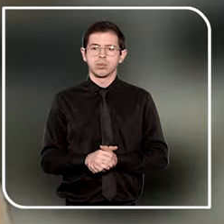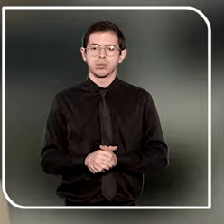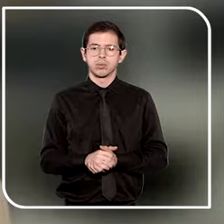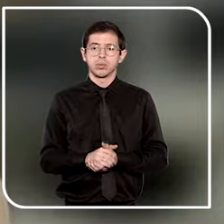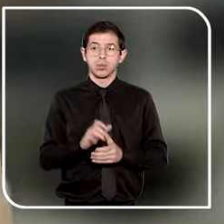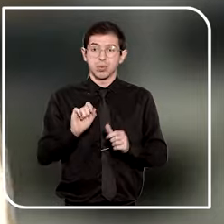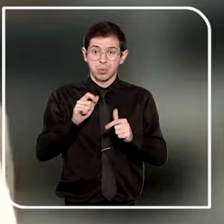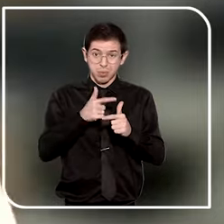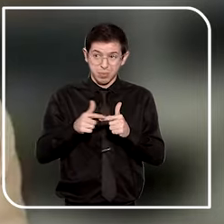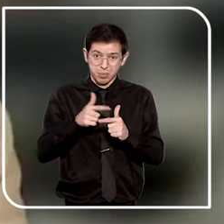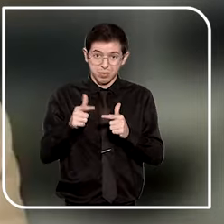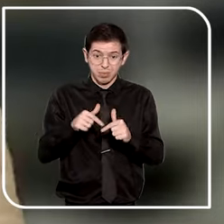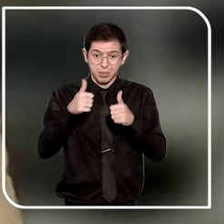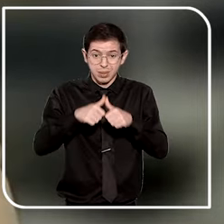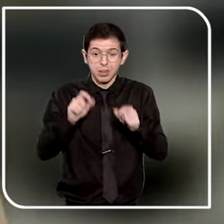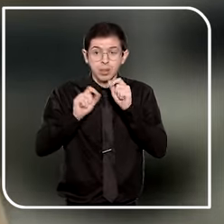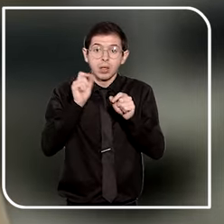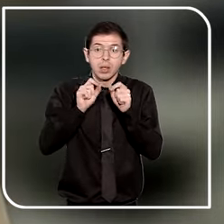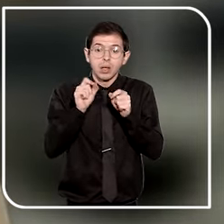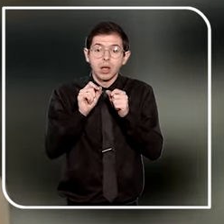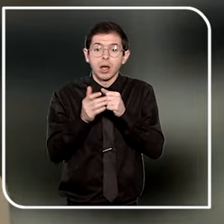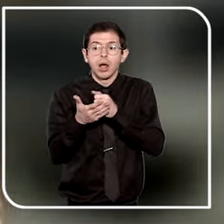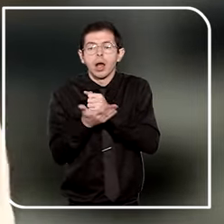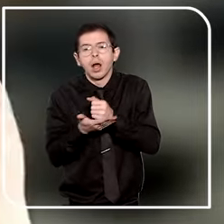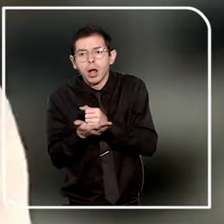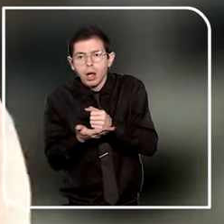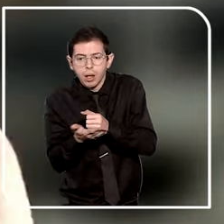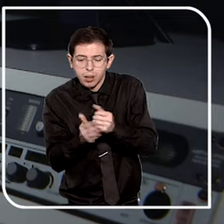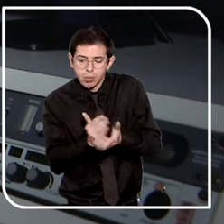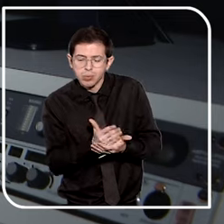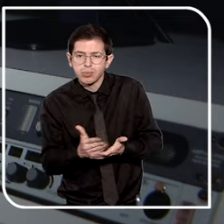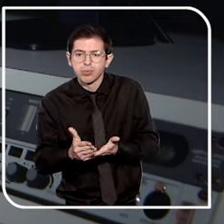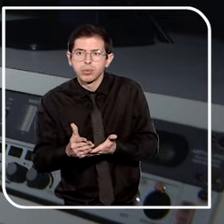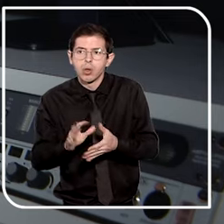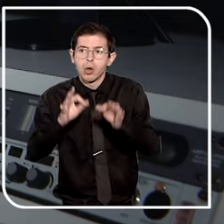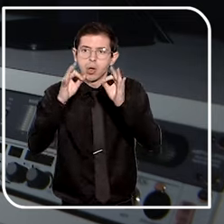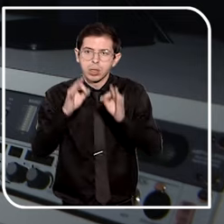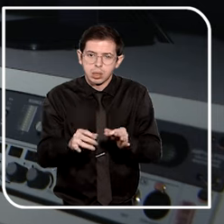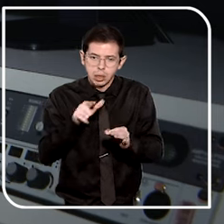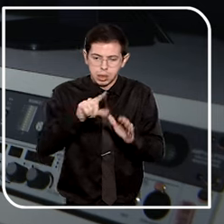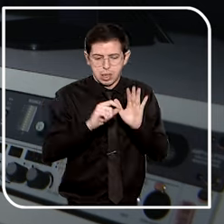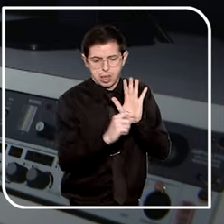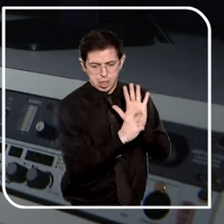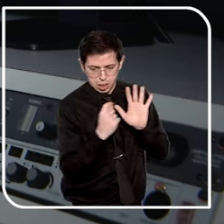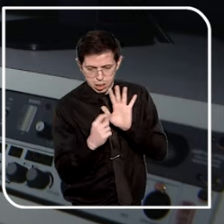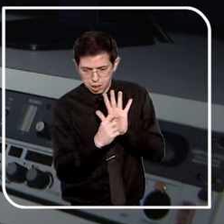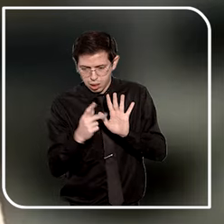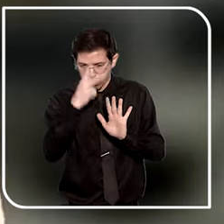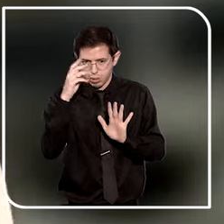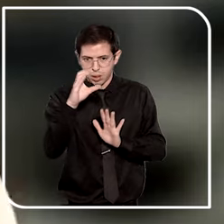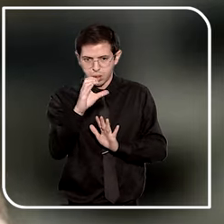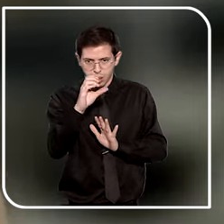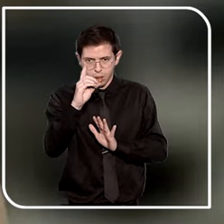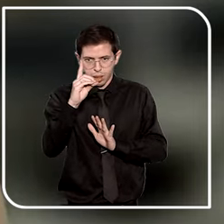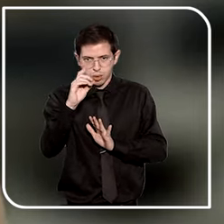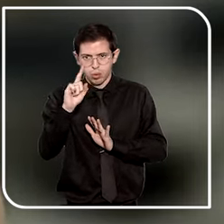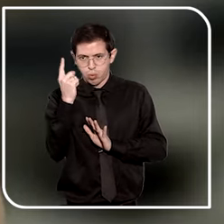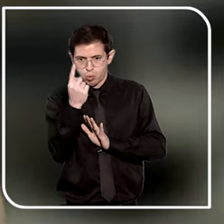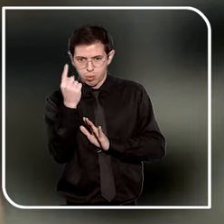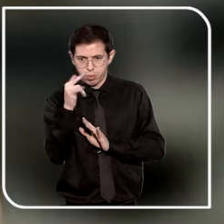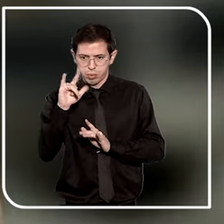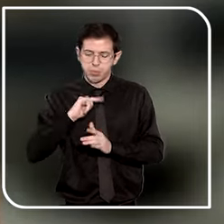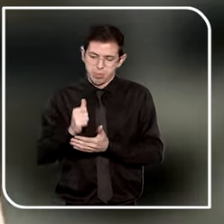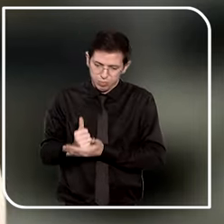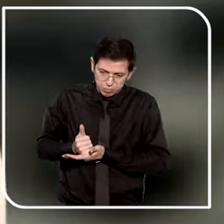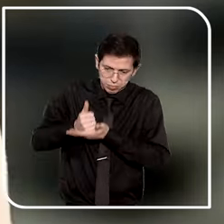O problema está na base, o ideal seria inscrição dessas pessoas no Cade Unico, maior assistência